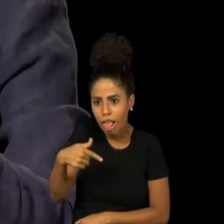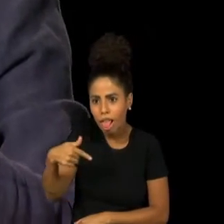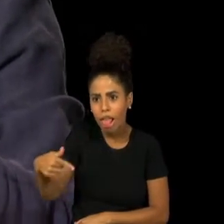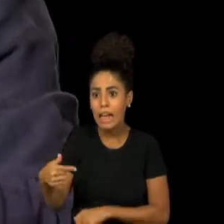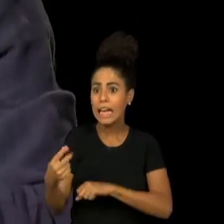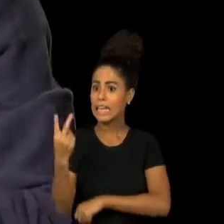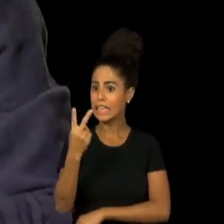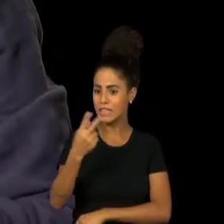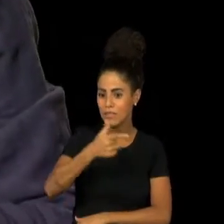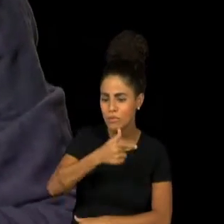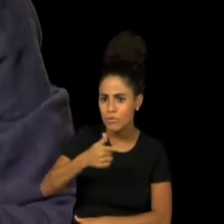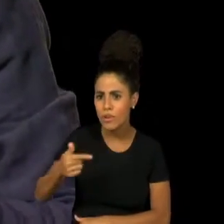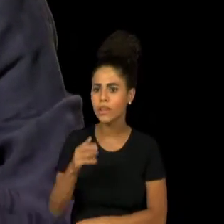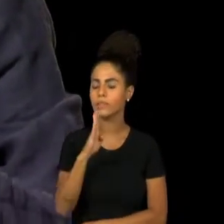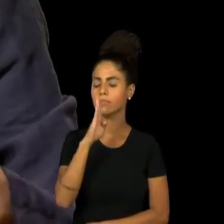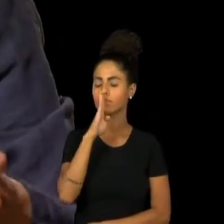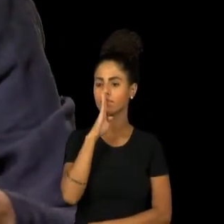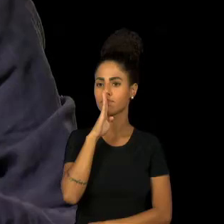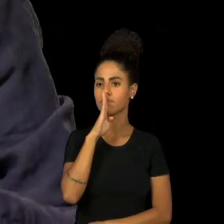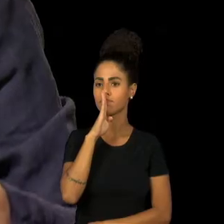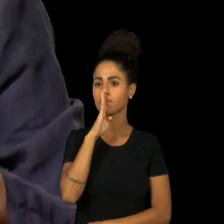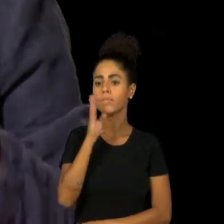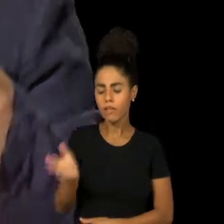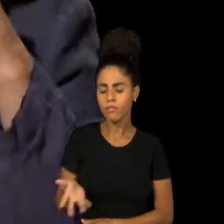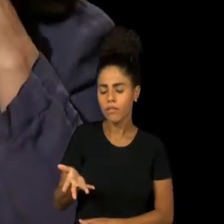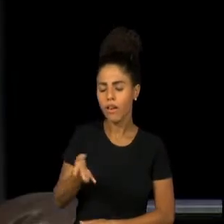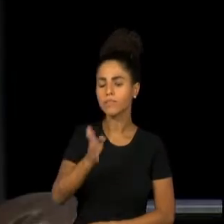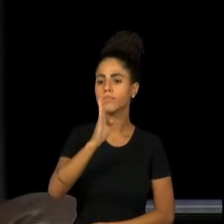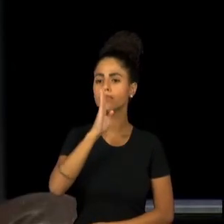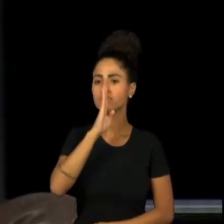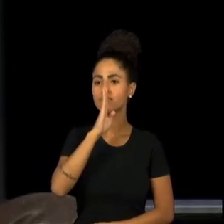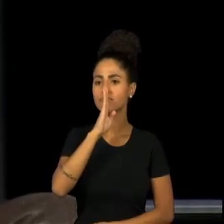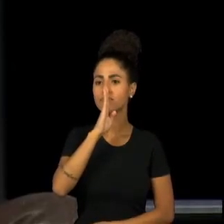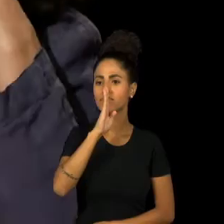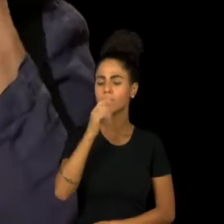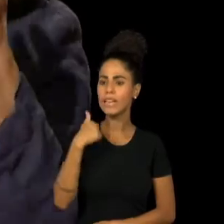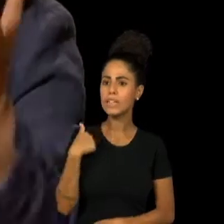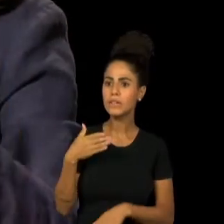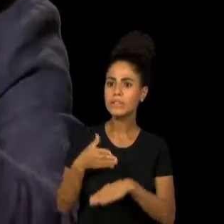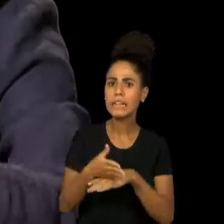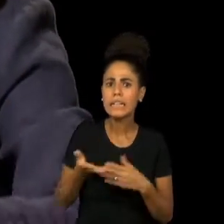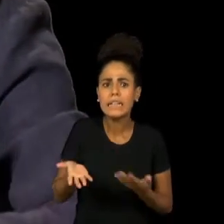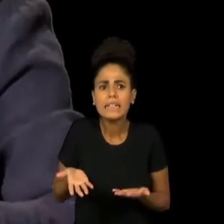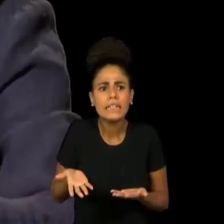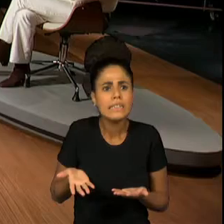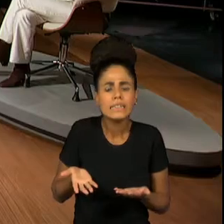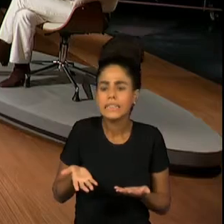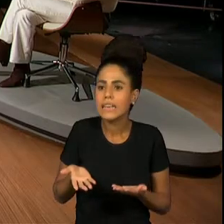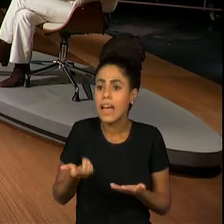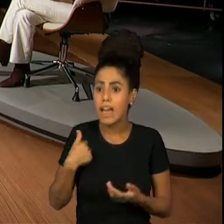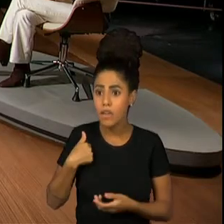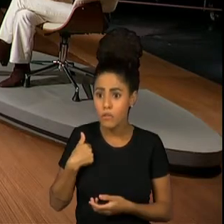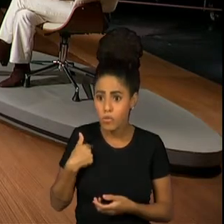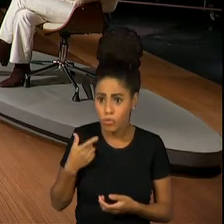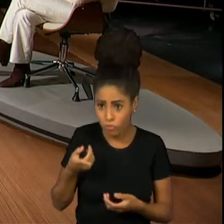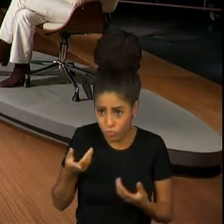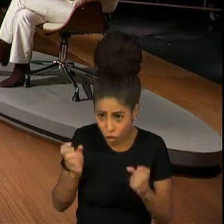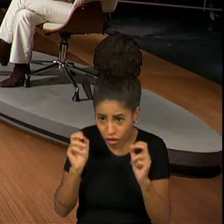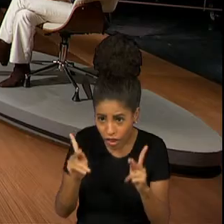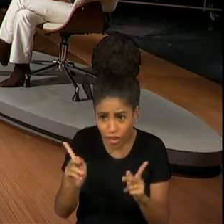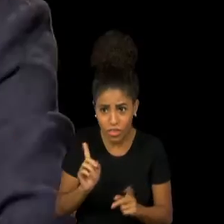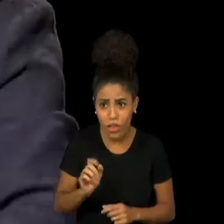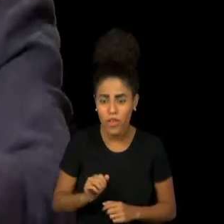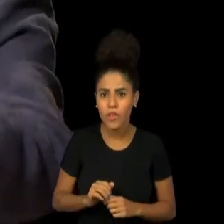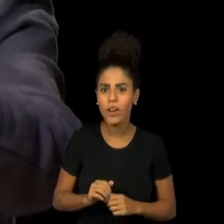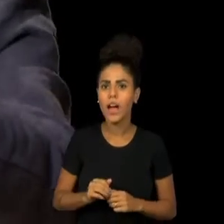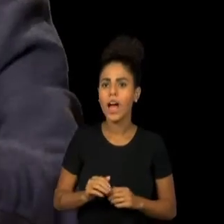semana inteira, ele não falava nada, mas eu ia participando, fui fazendo. E aí chegou uma hora e eu falei, bom, mas eu estou ou não estou? Ele falou, não, você está,